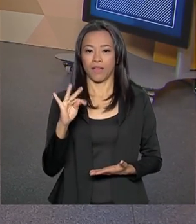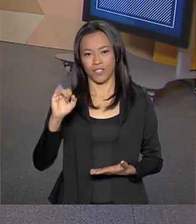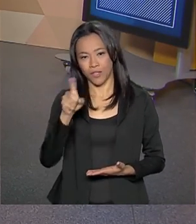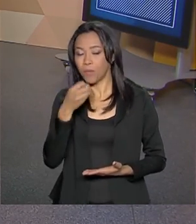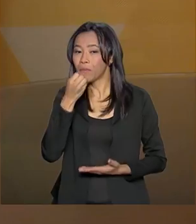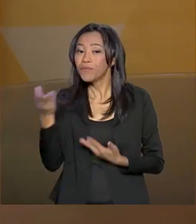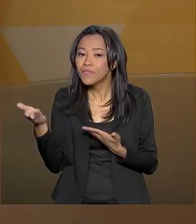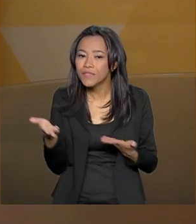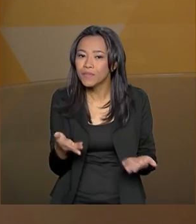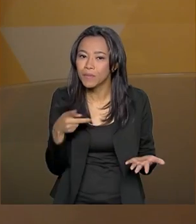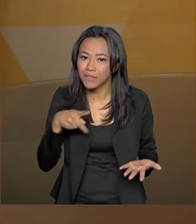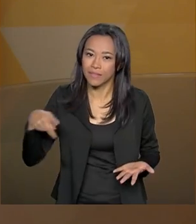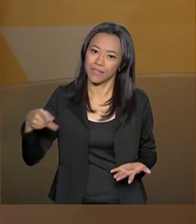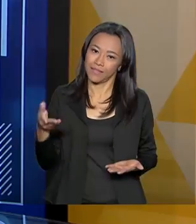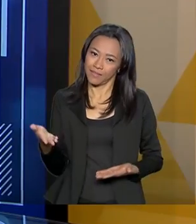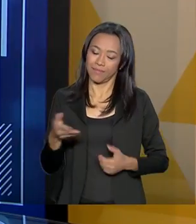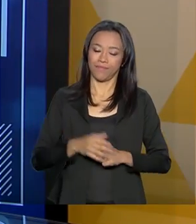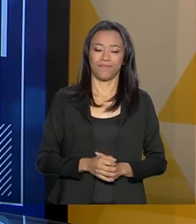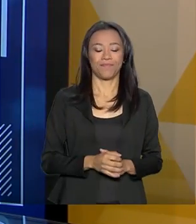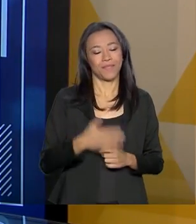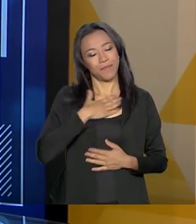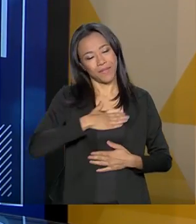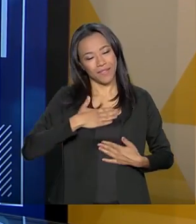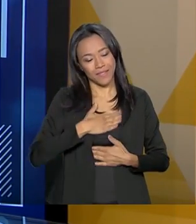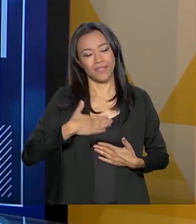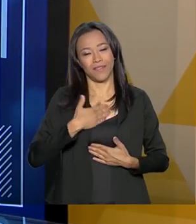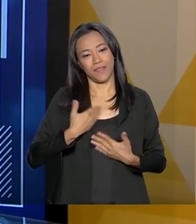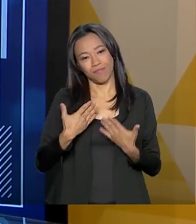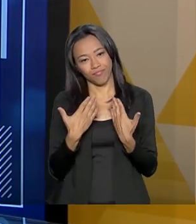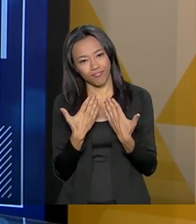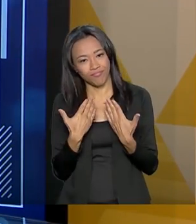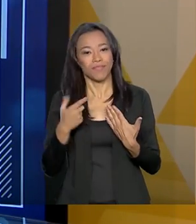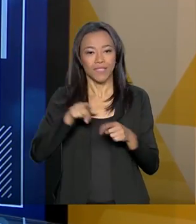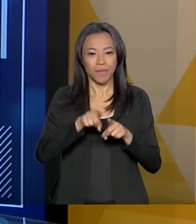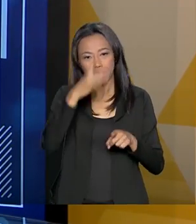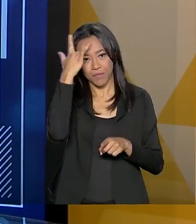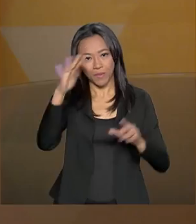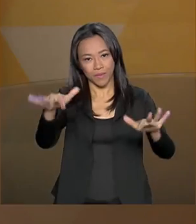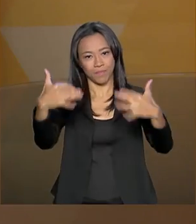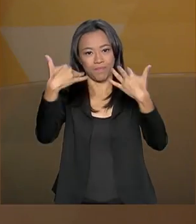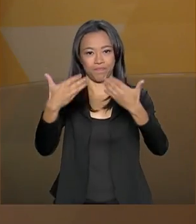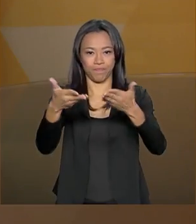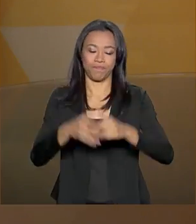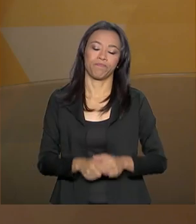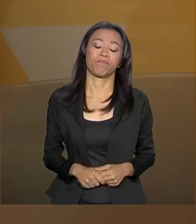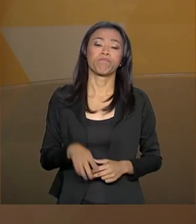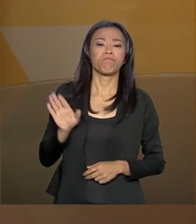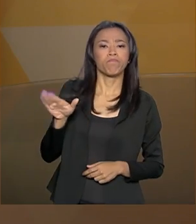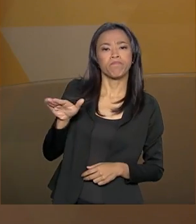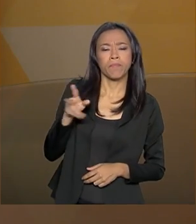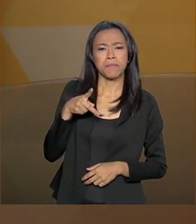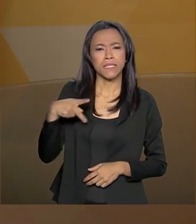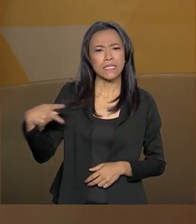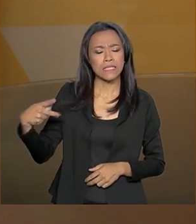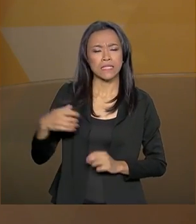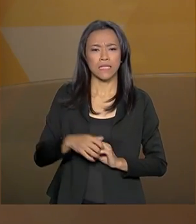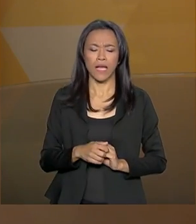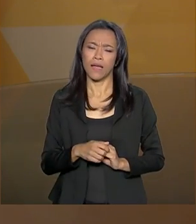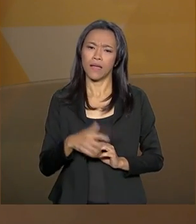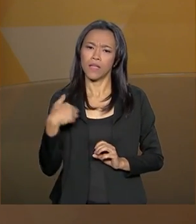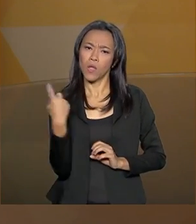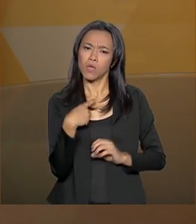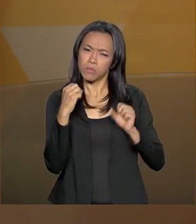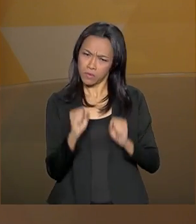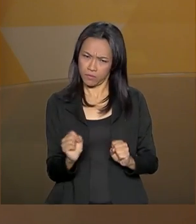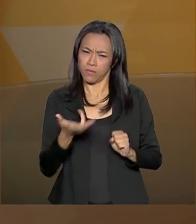Pauta, presidente. Muito obrigado, Paulo. Prazer em falar com você e seus telespectadores. Presidente, nós podemos dizer hoje